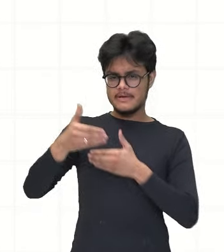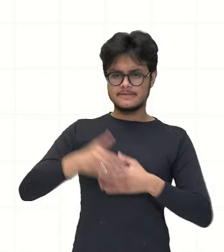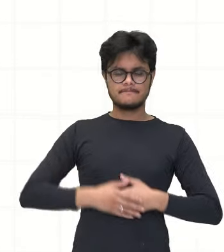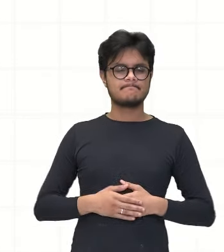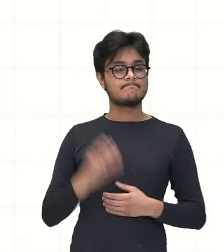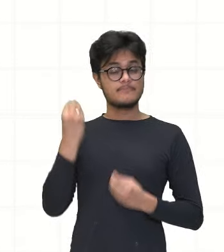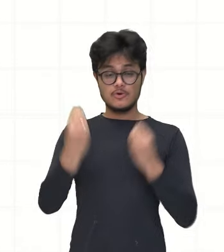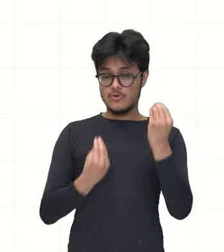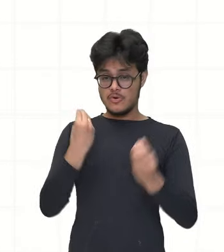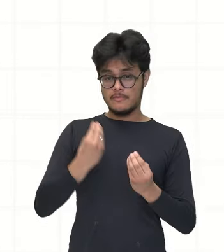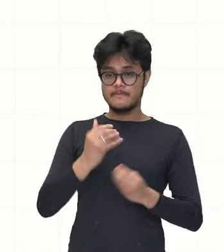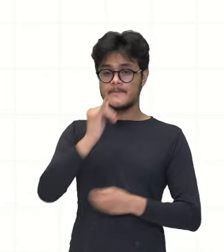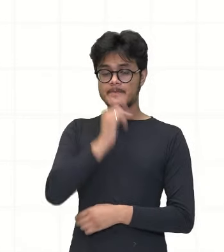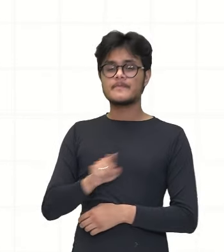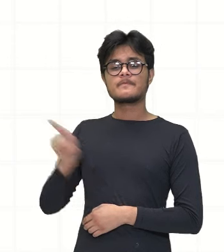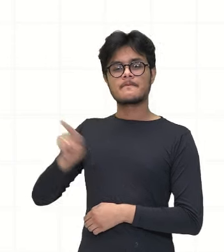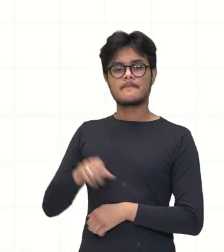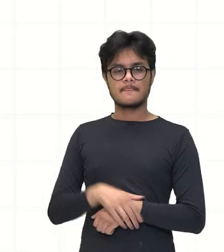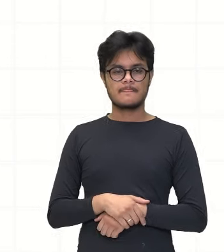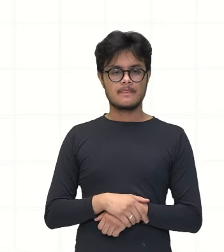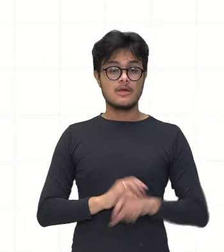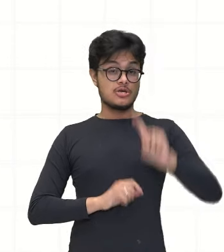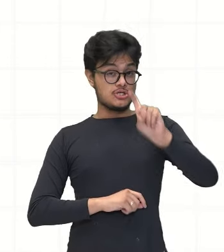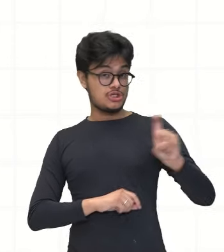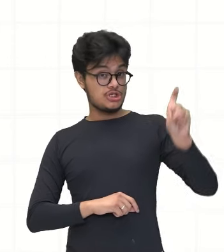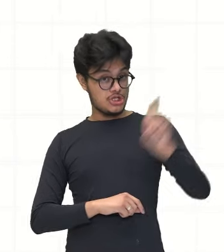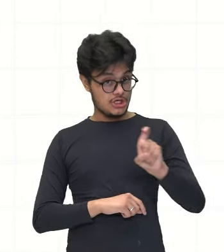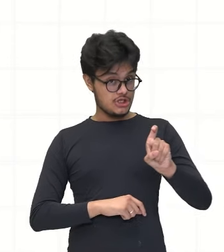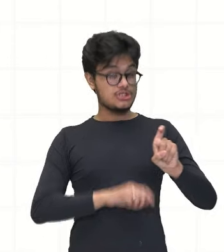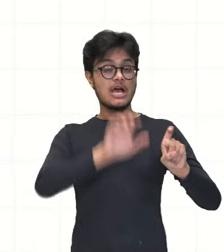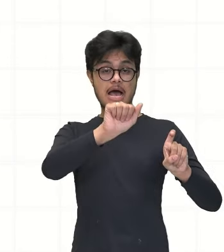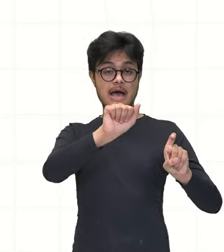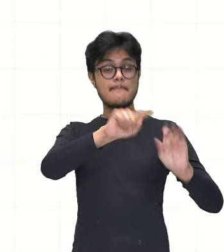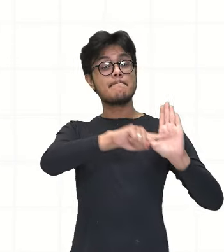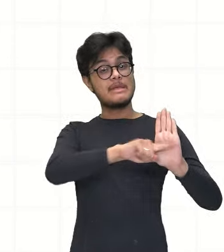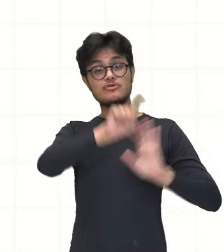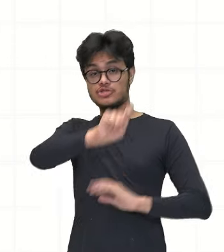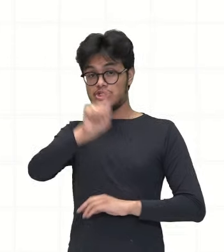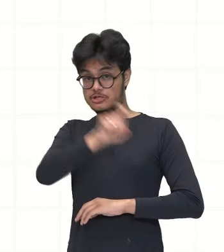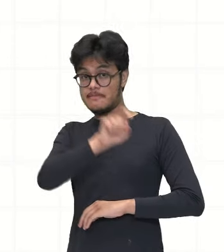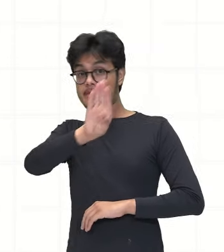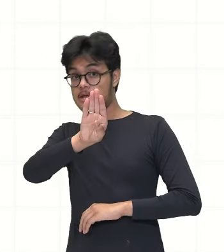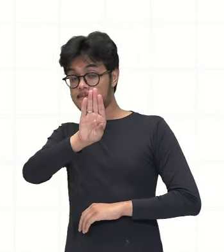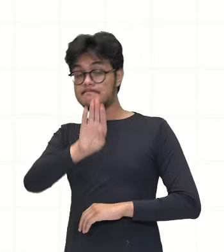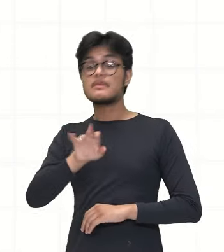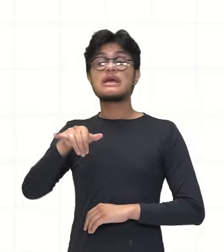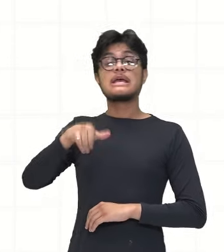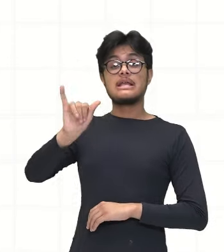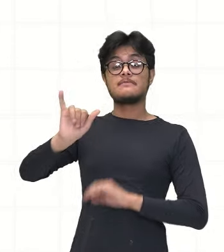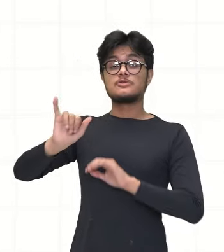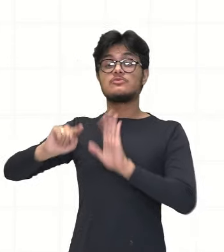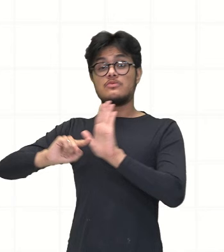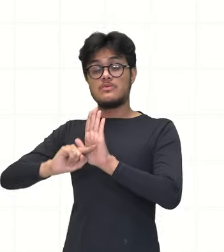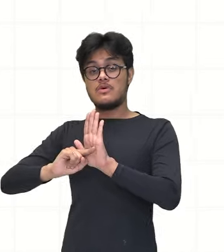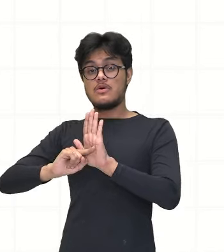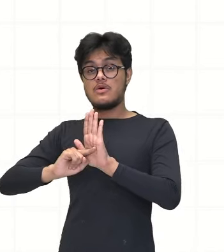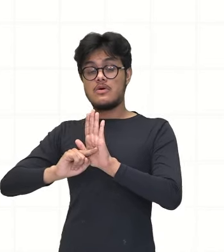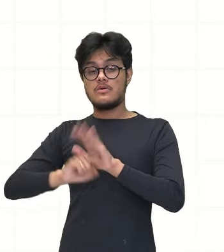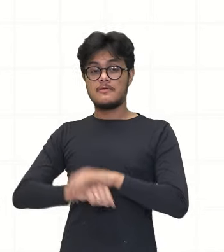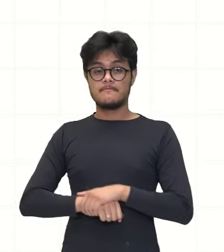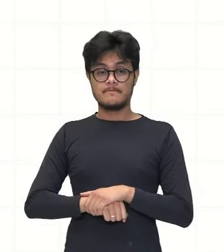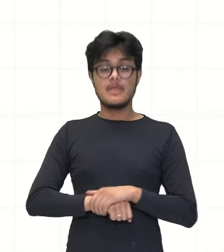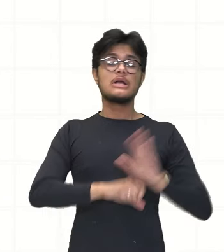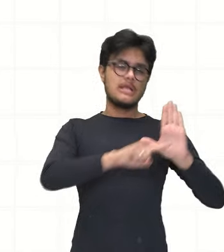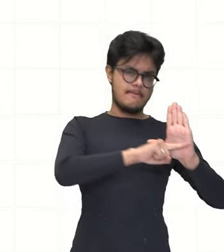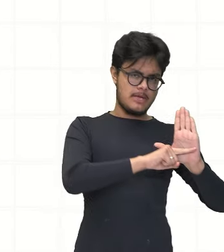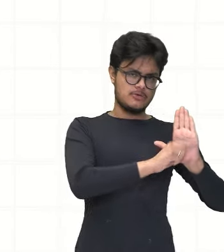vou fazer essa subtração aqui, ó. X com X, né? X de A e X de B. Então, essa subtração vai ficar assim, Menos 3, que é